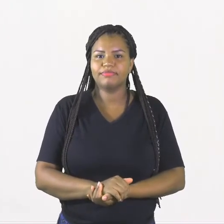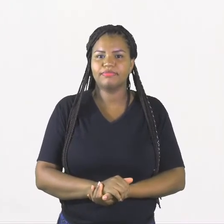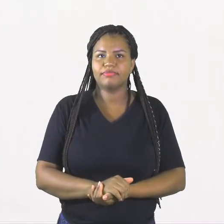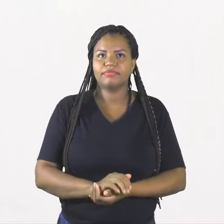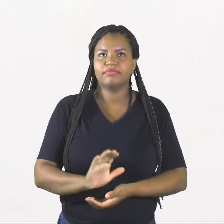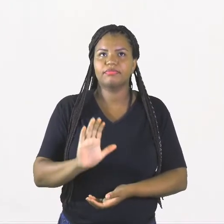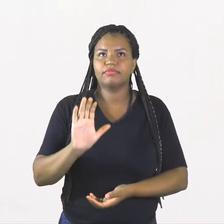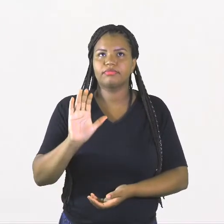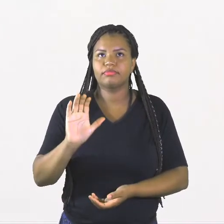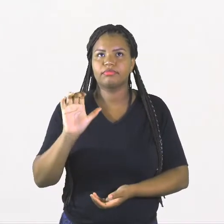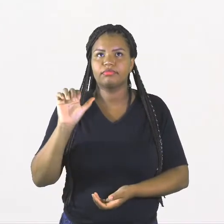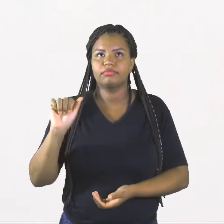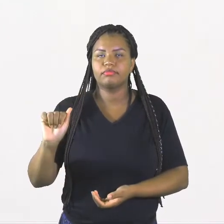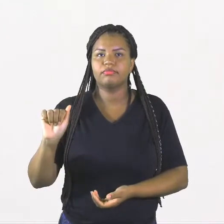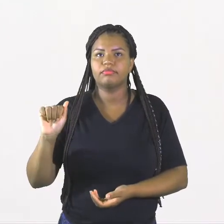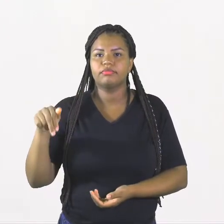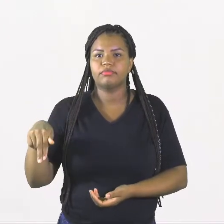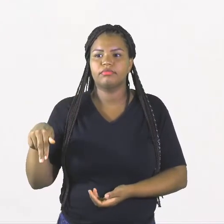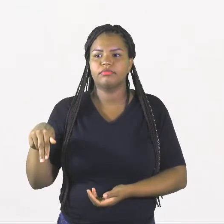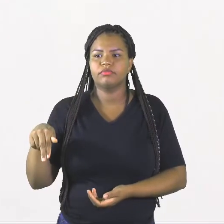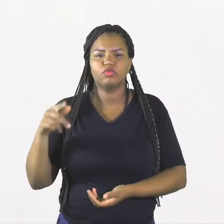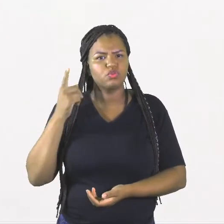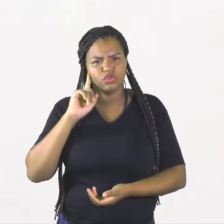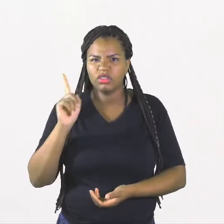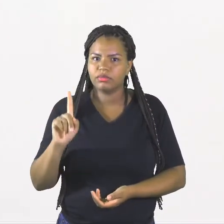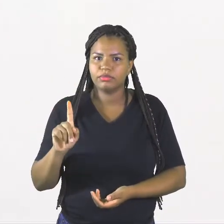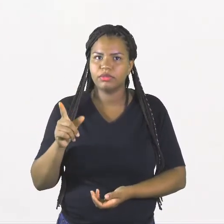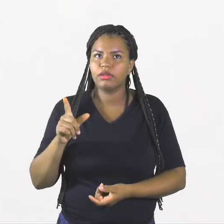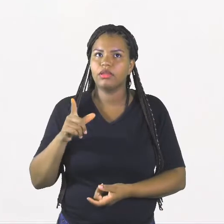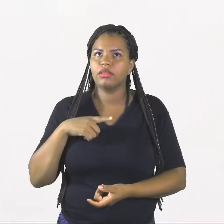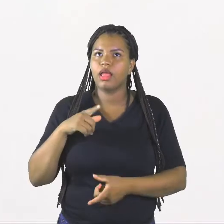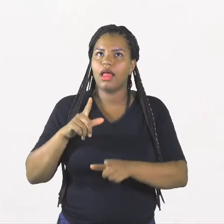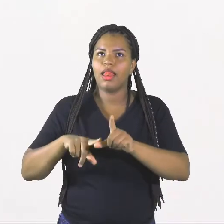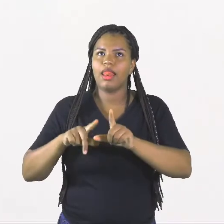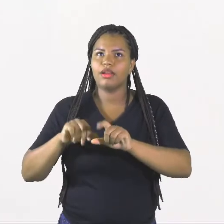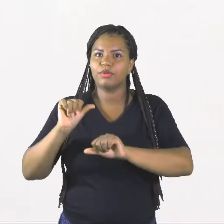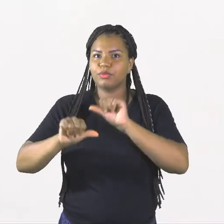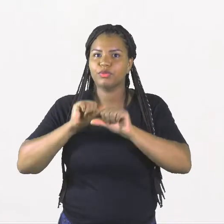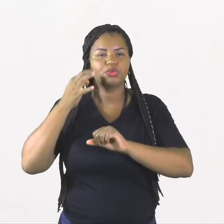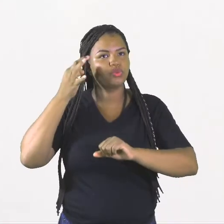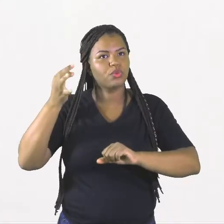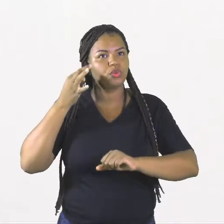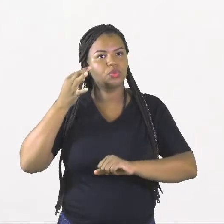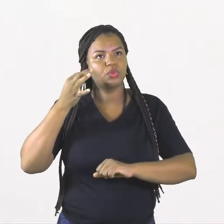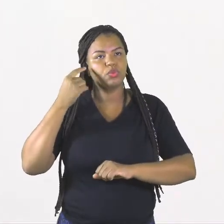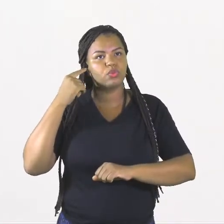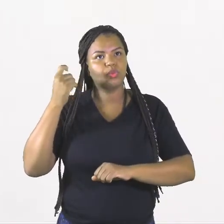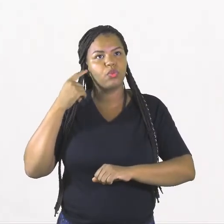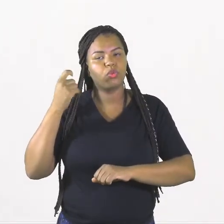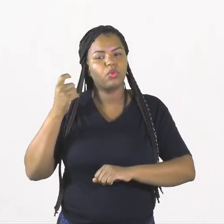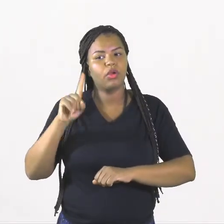Cã. Não sabe? Tem uma letrinha. Muda o som. Quem é, então? A. Ó.